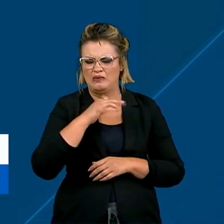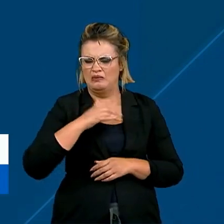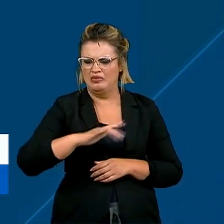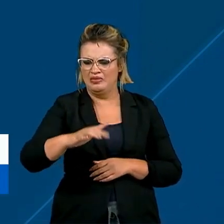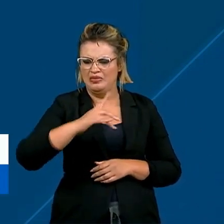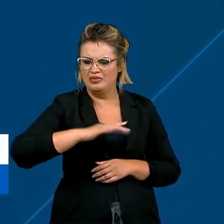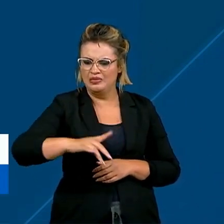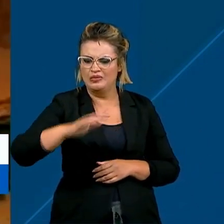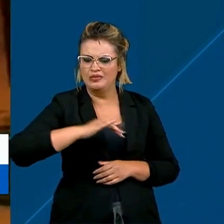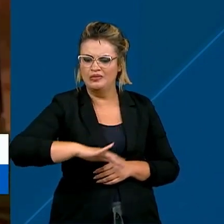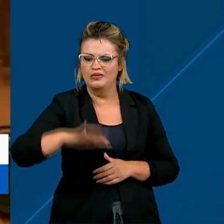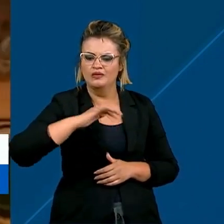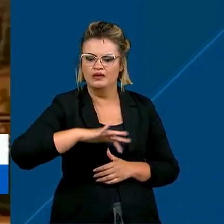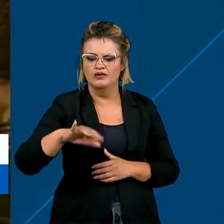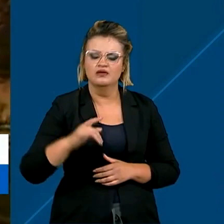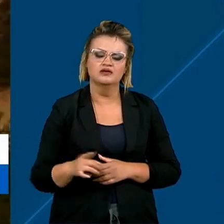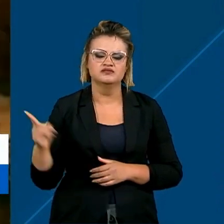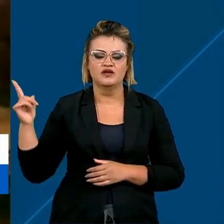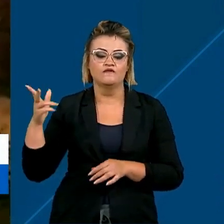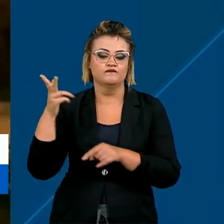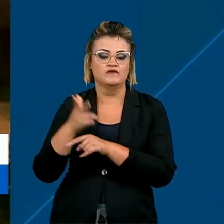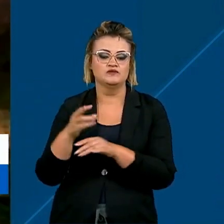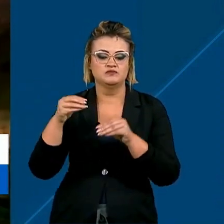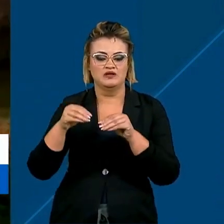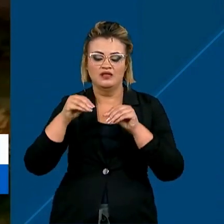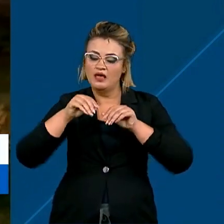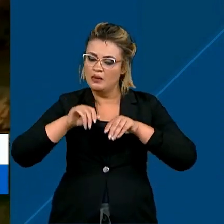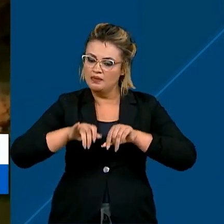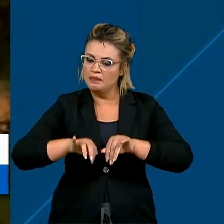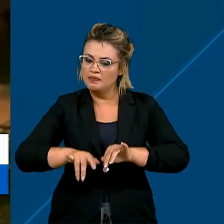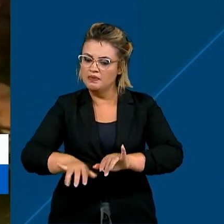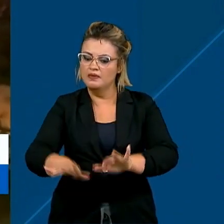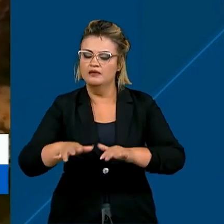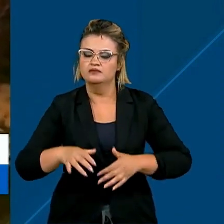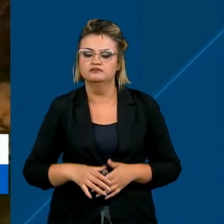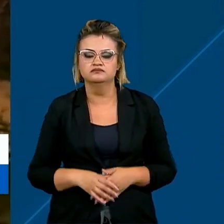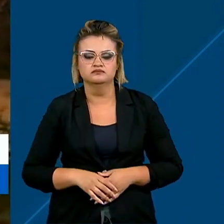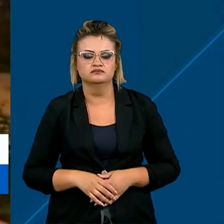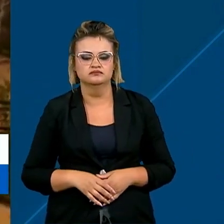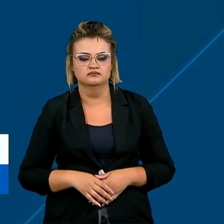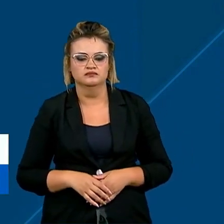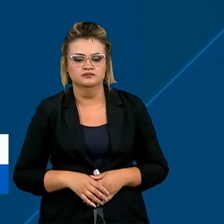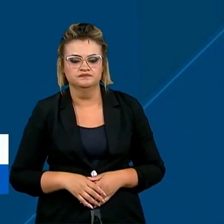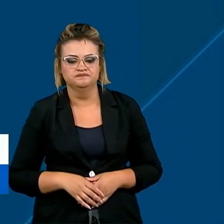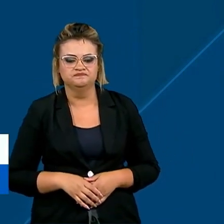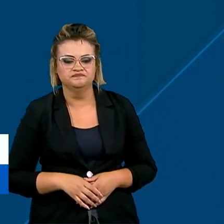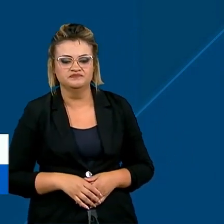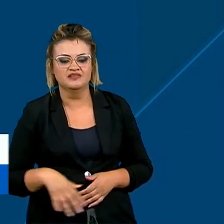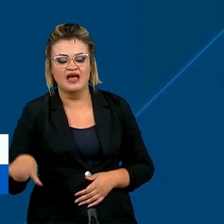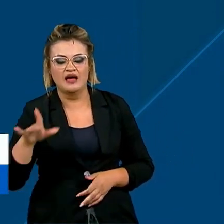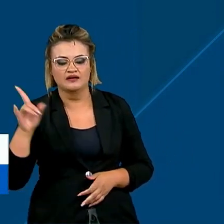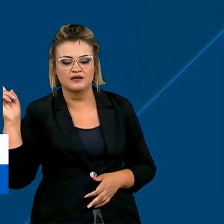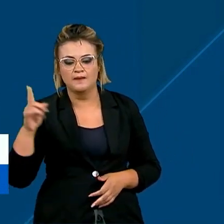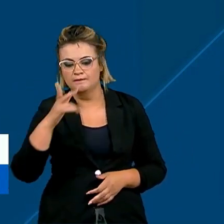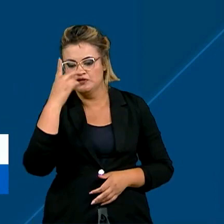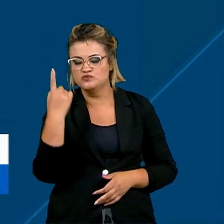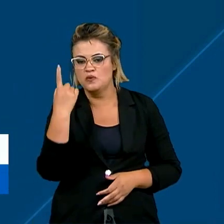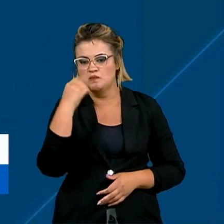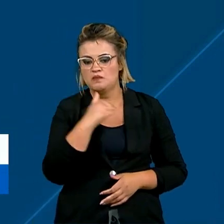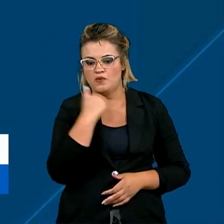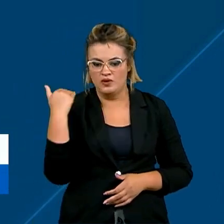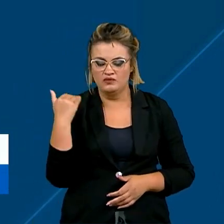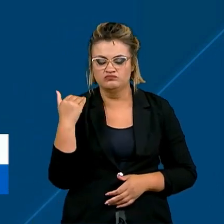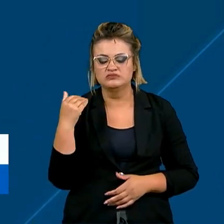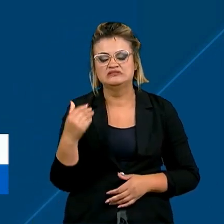interditadas. Esse vídeo mostra o momento de um deslizamento de terra. Na região, uma pessoa morreu